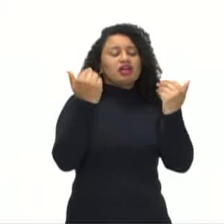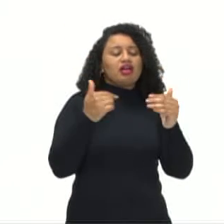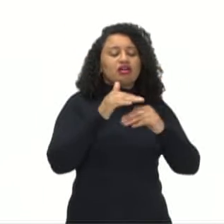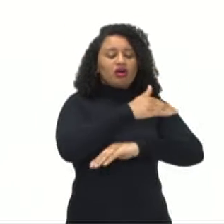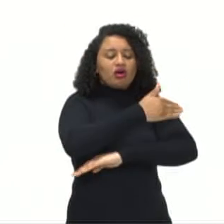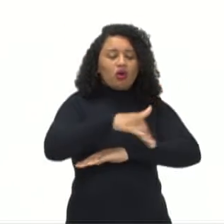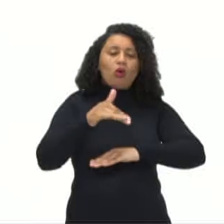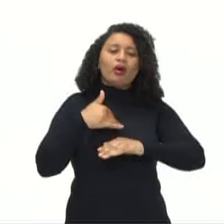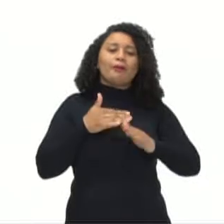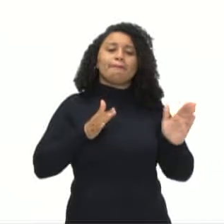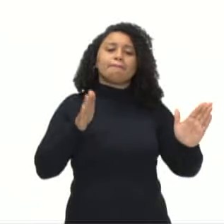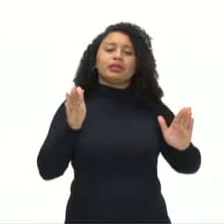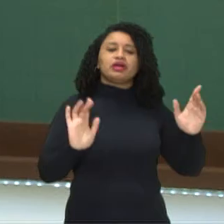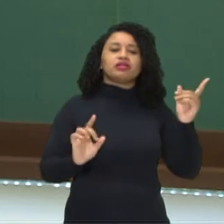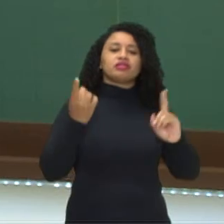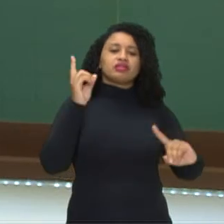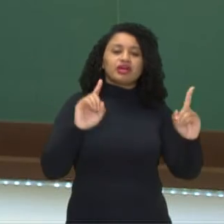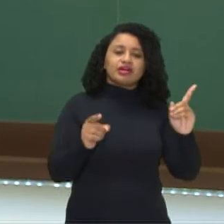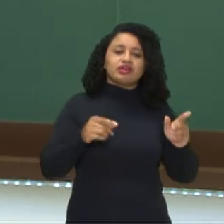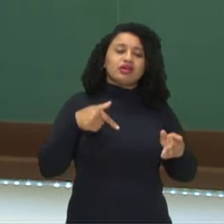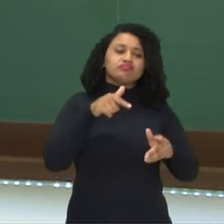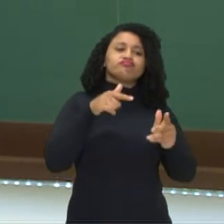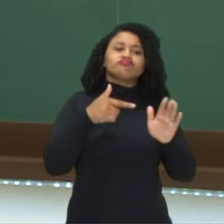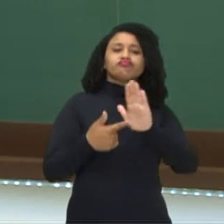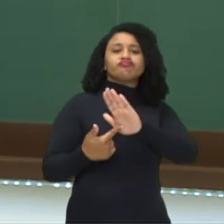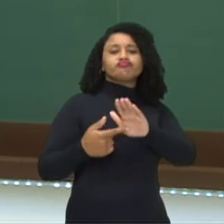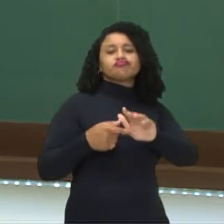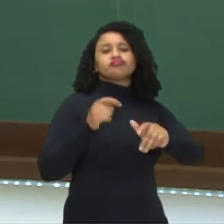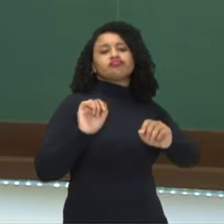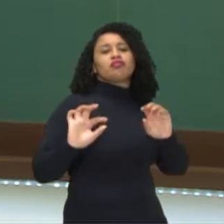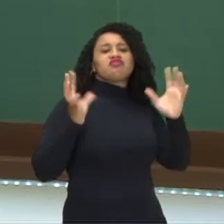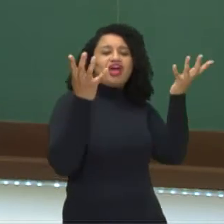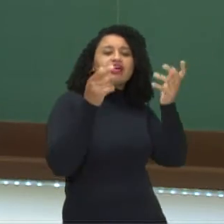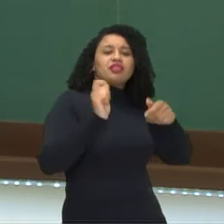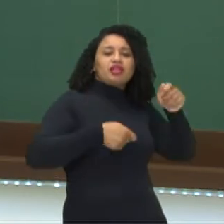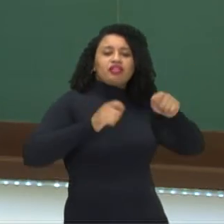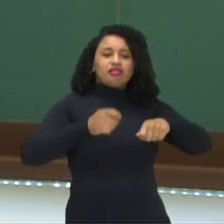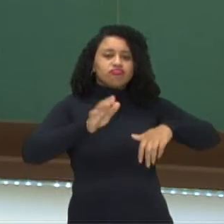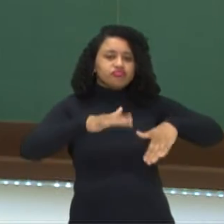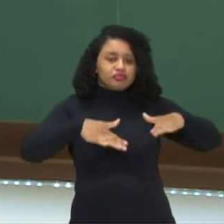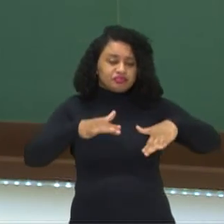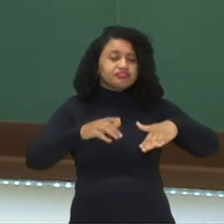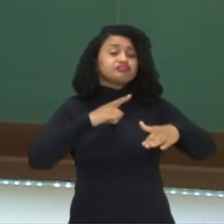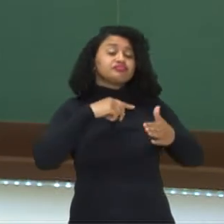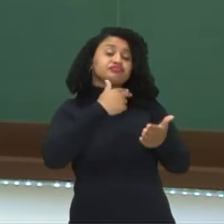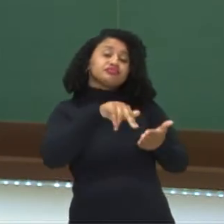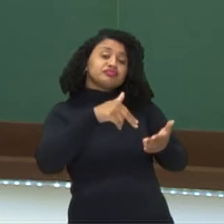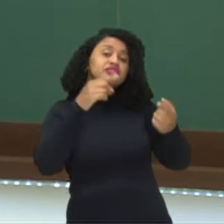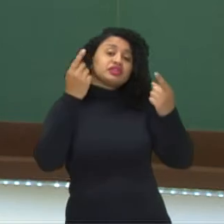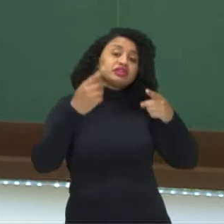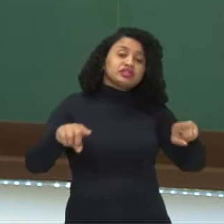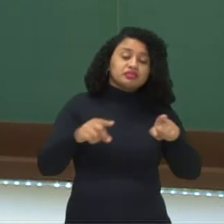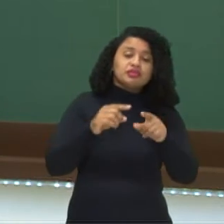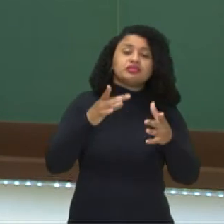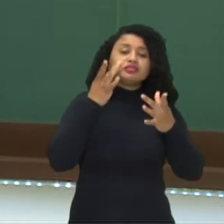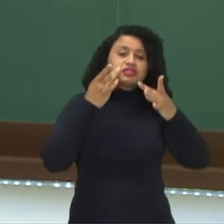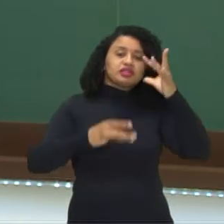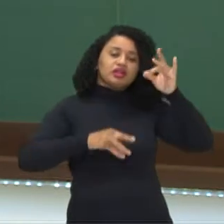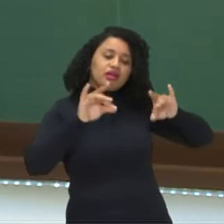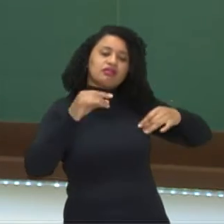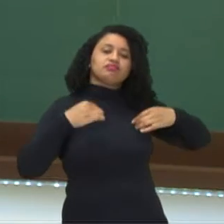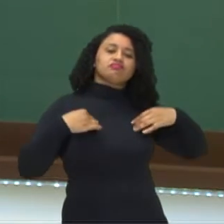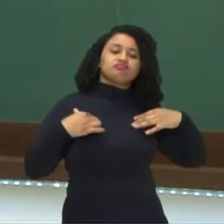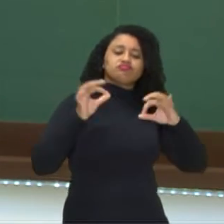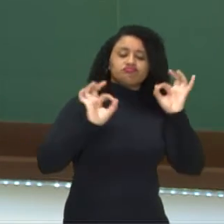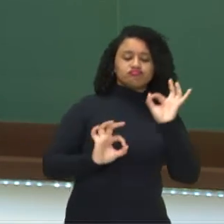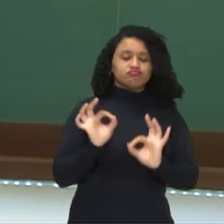ruas durante o carnaval. Então, o maracatu é uma grande festa popular que envolve dança, música, teatro, né, a caracterização